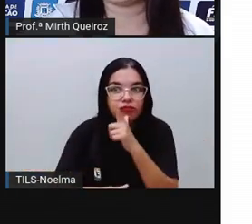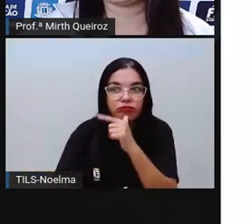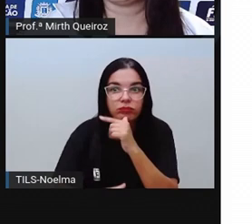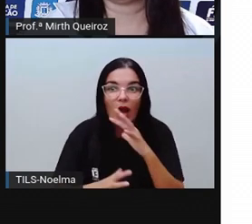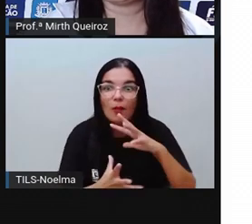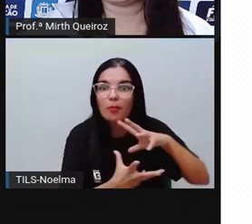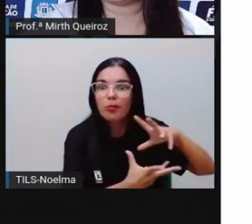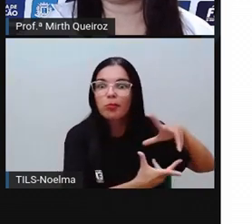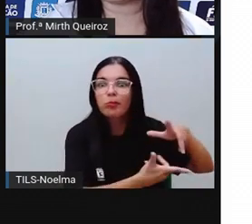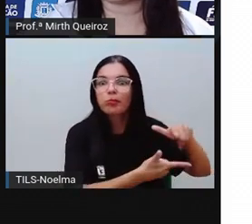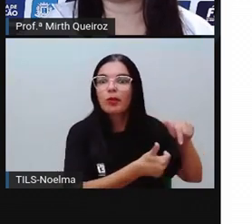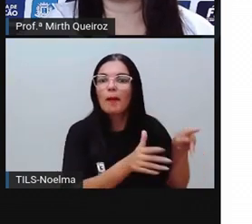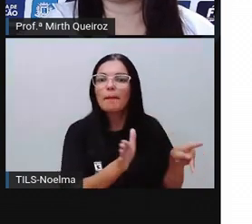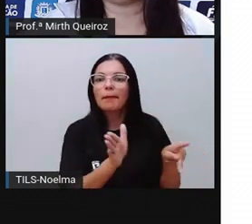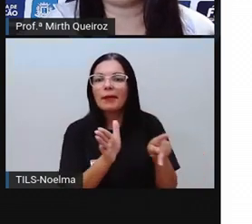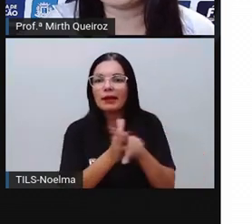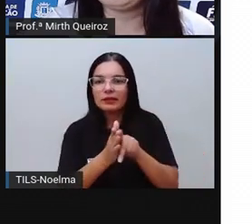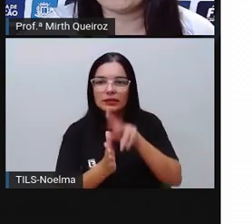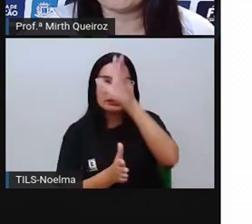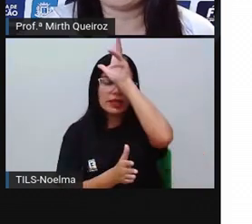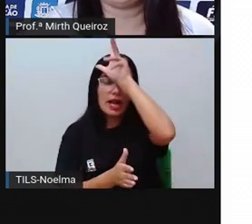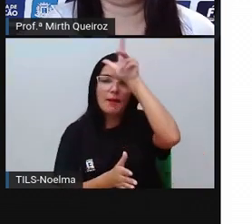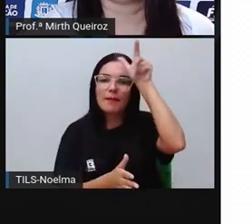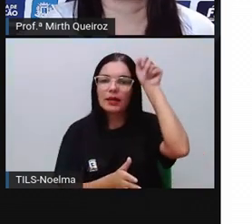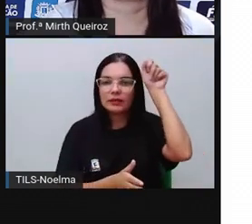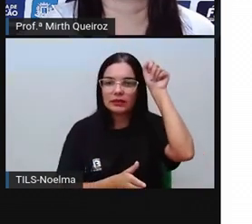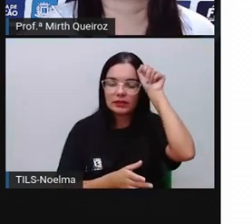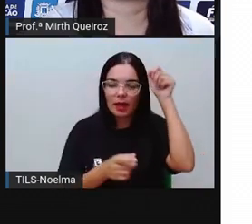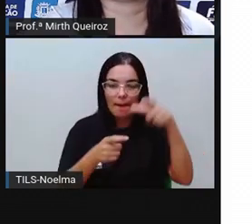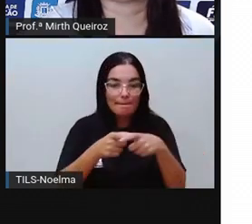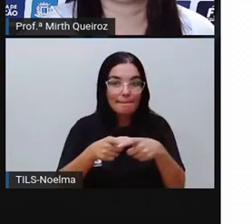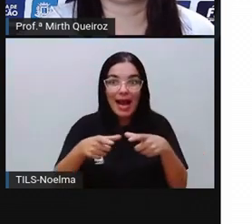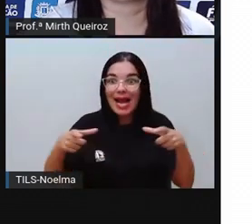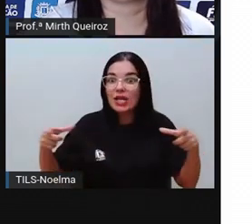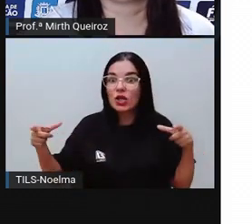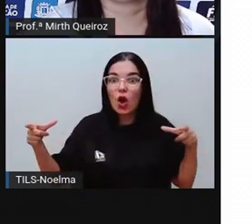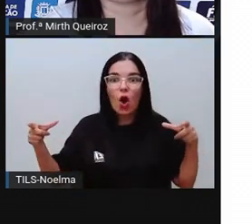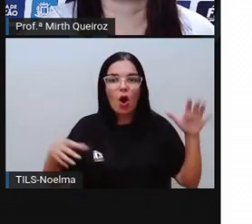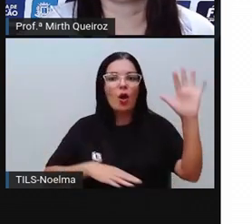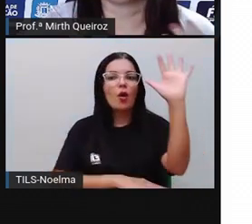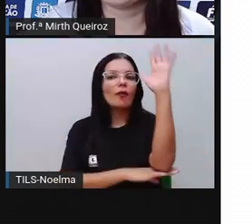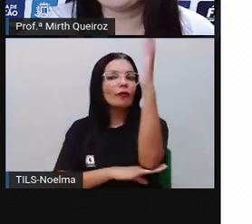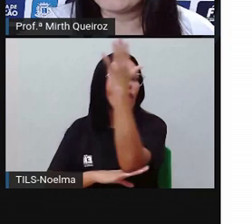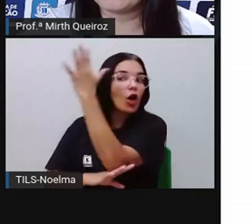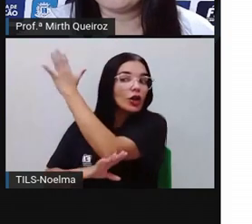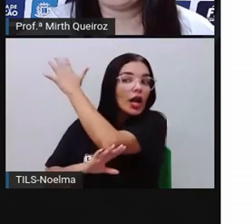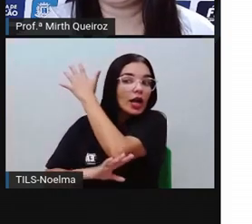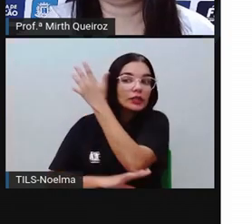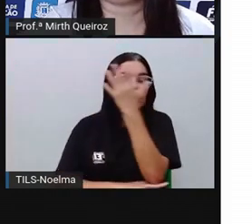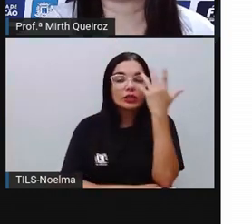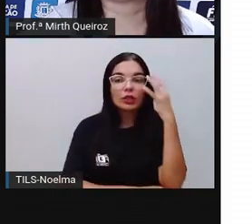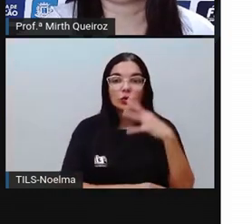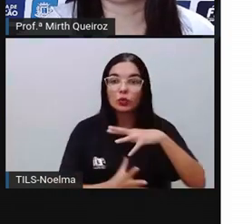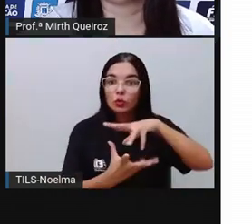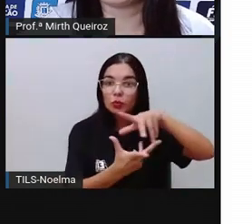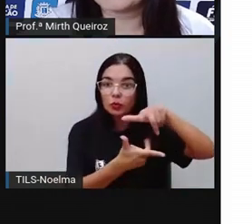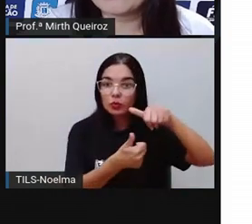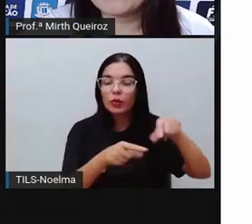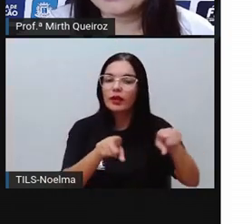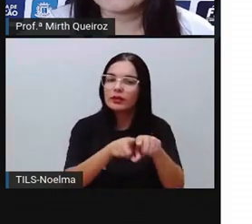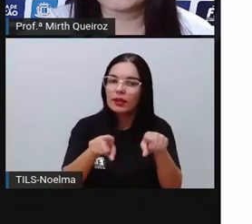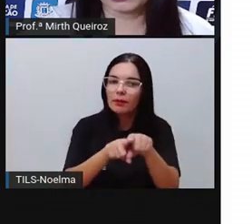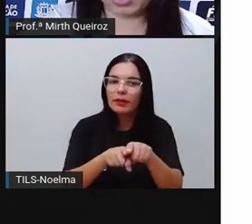tem aí na Amazônia. Nós temos a maior floresta tropical do mundo e ainda a maior bacia